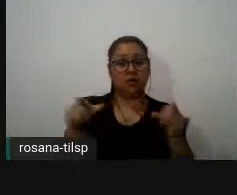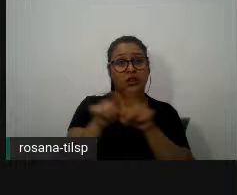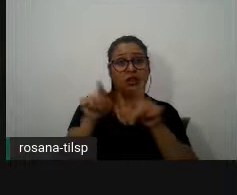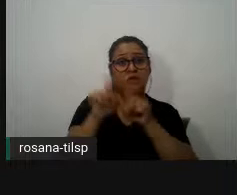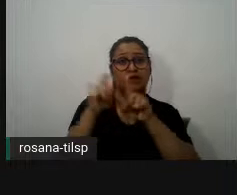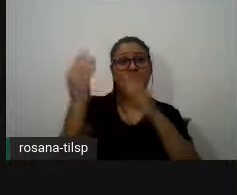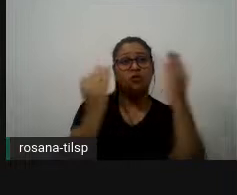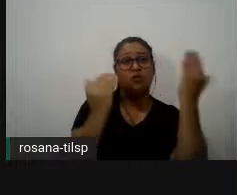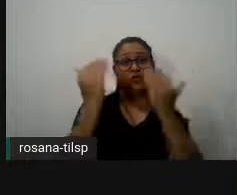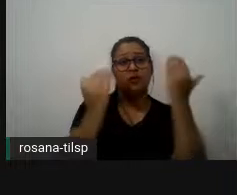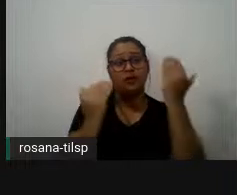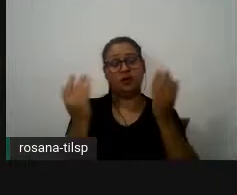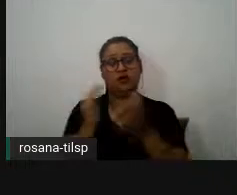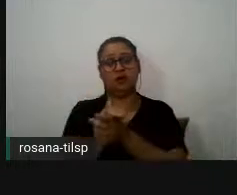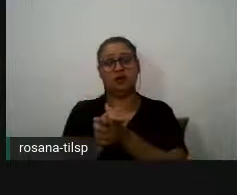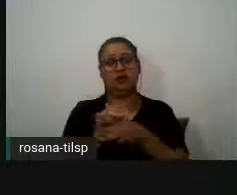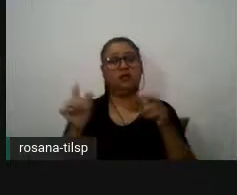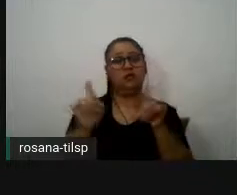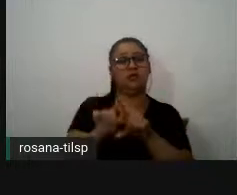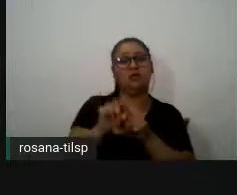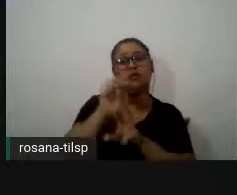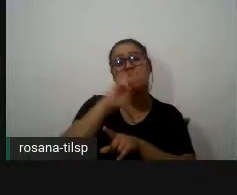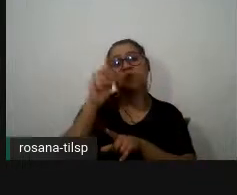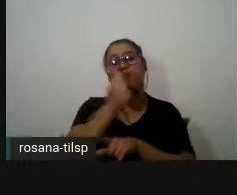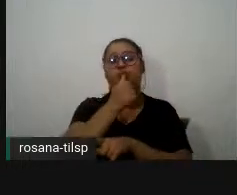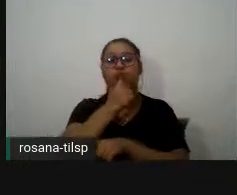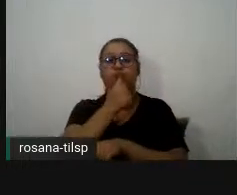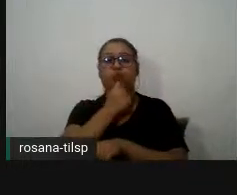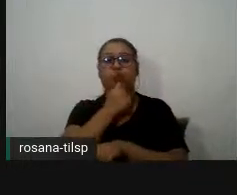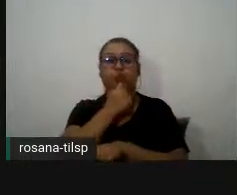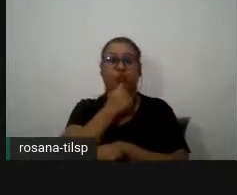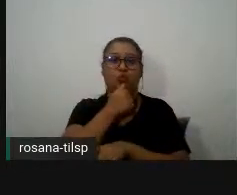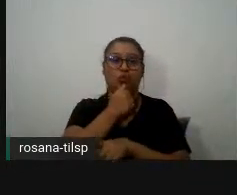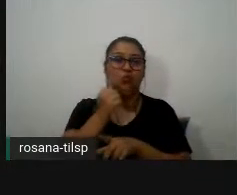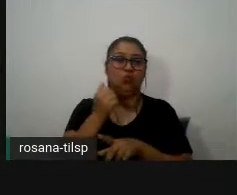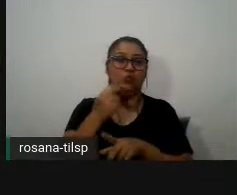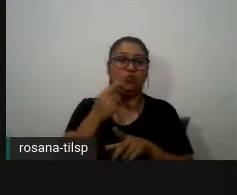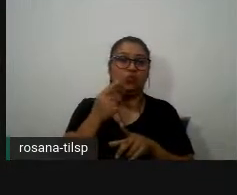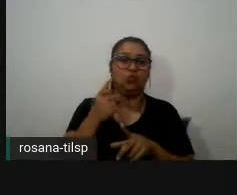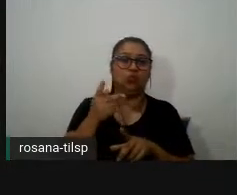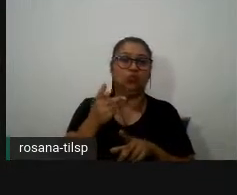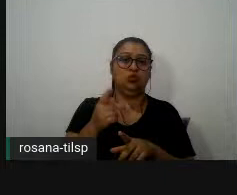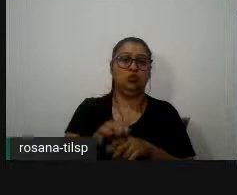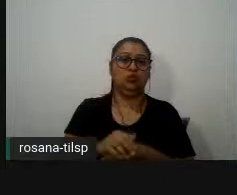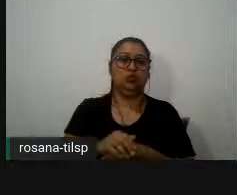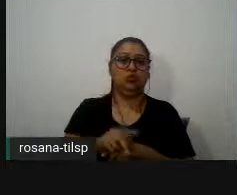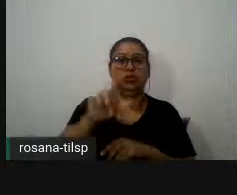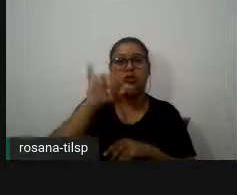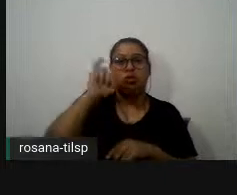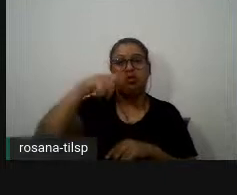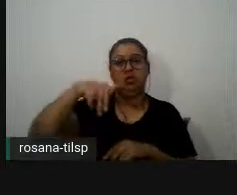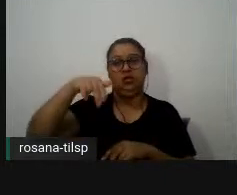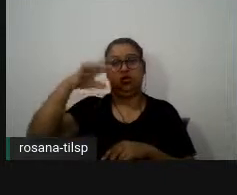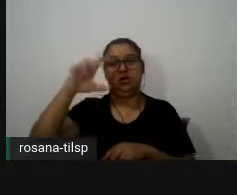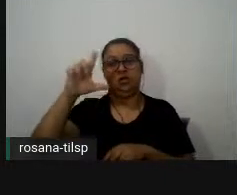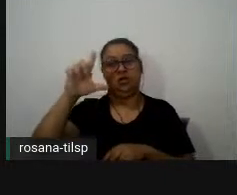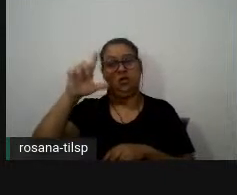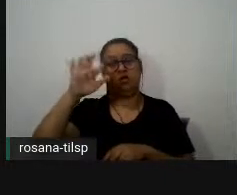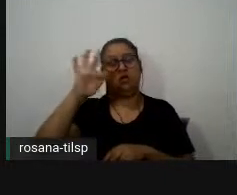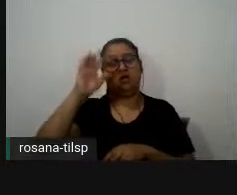planeta anão ou ainda quando se fala por exemplo dos linfócitos usa-se muito